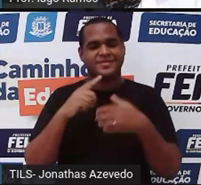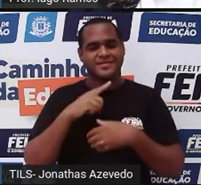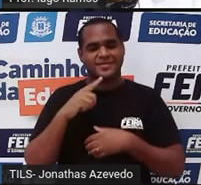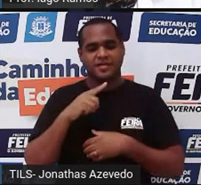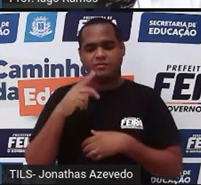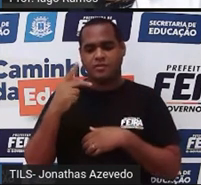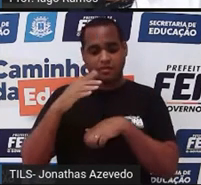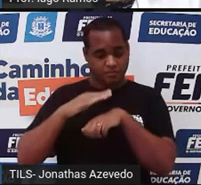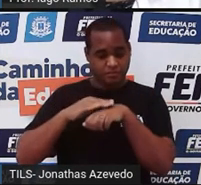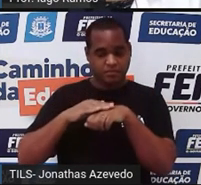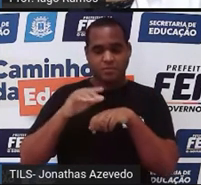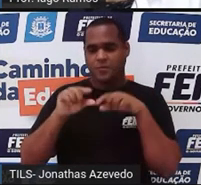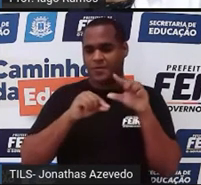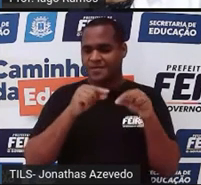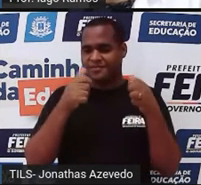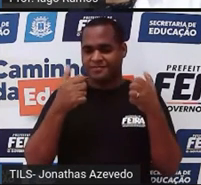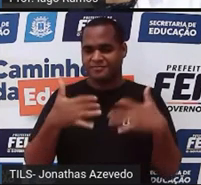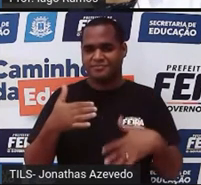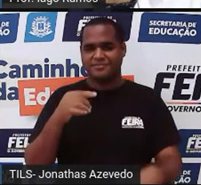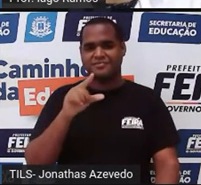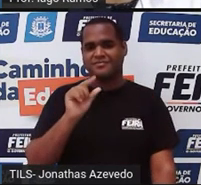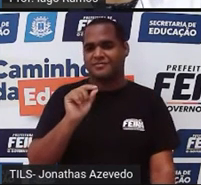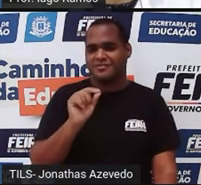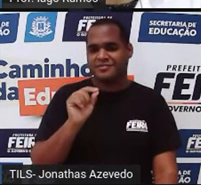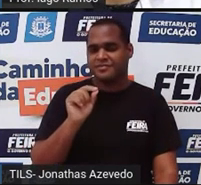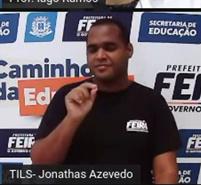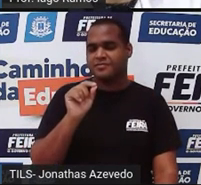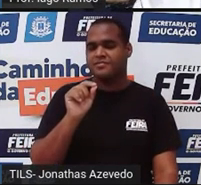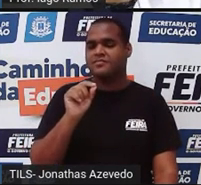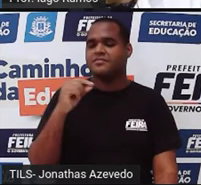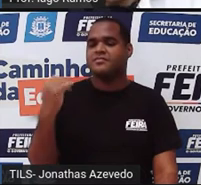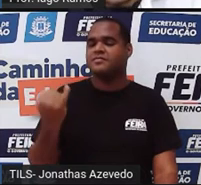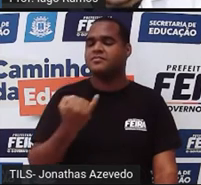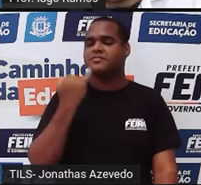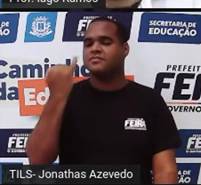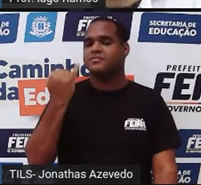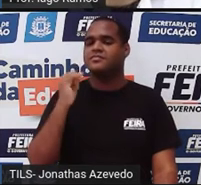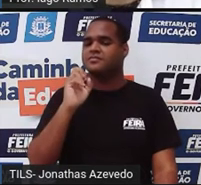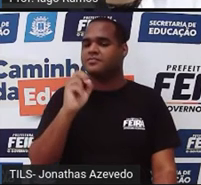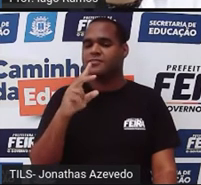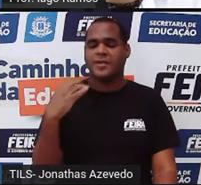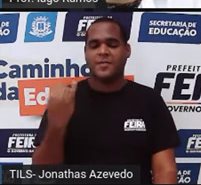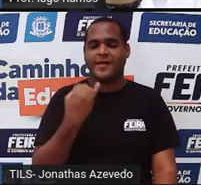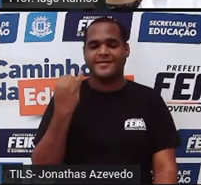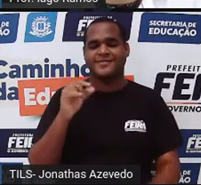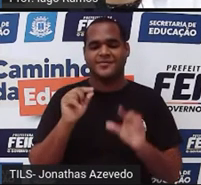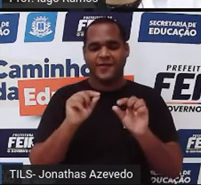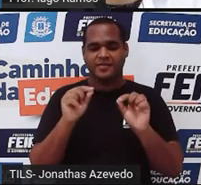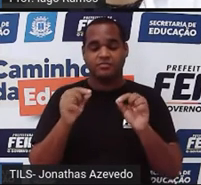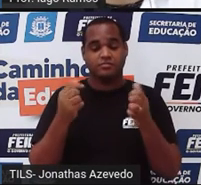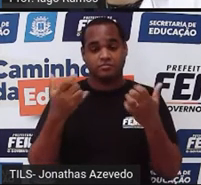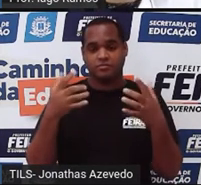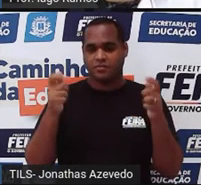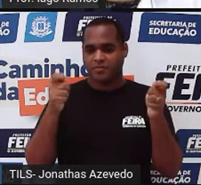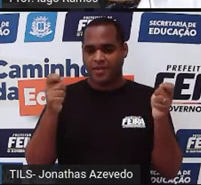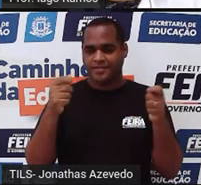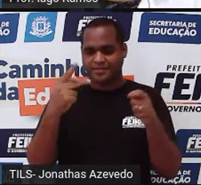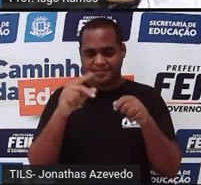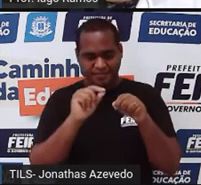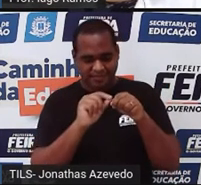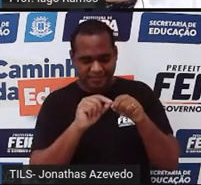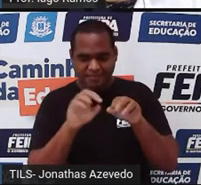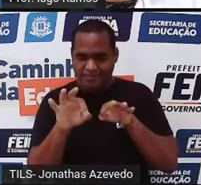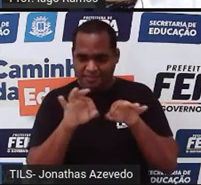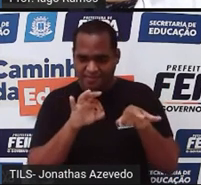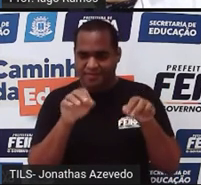para ir a essa festa. E o que é que tem de interessante? Olha só, a gente poderia fazer isso por uma